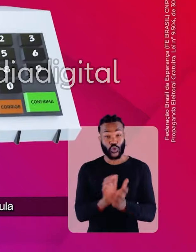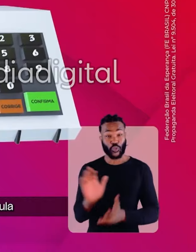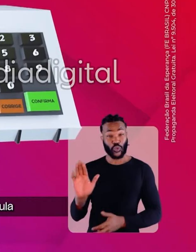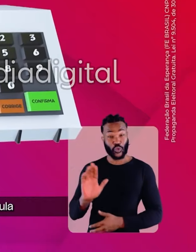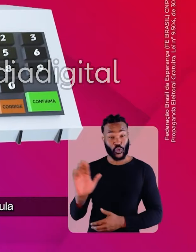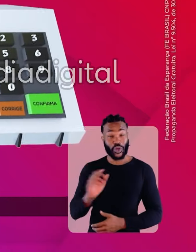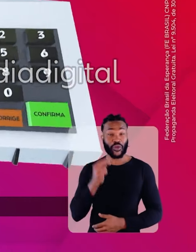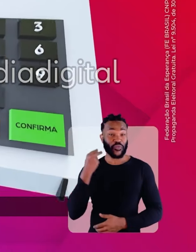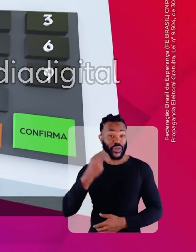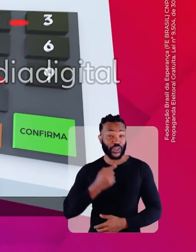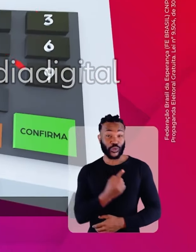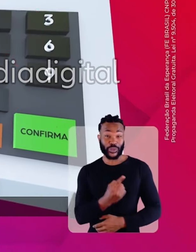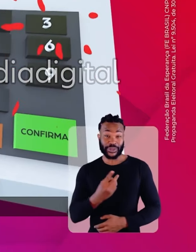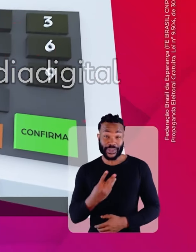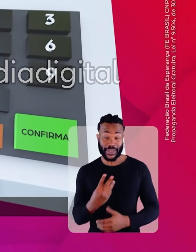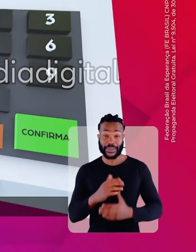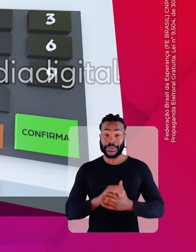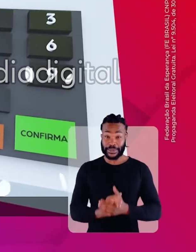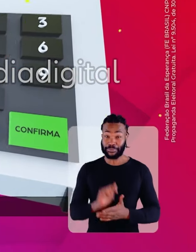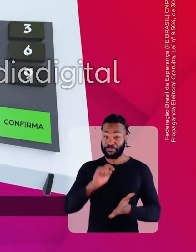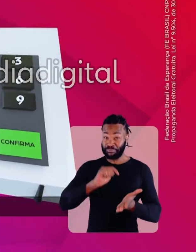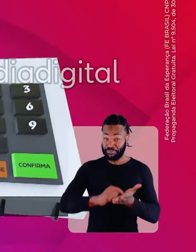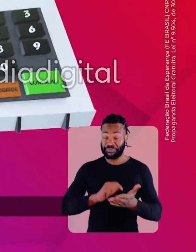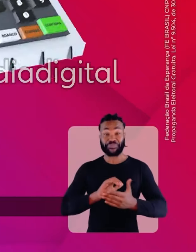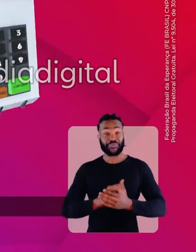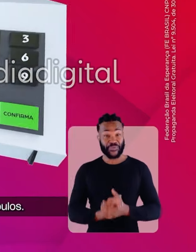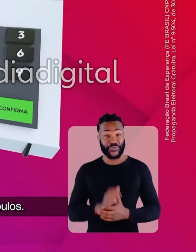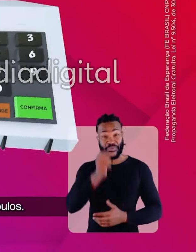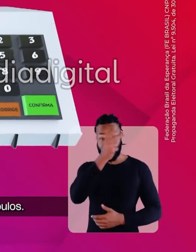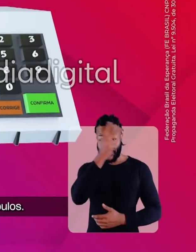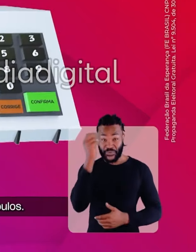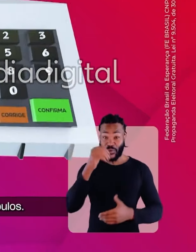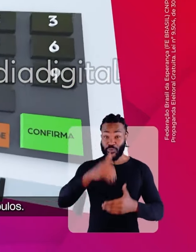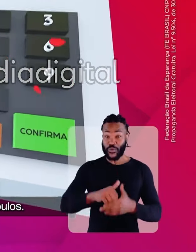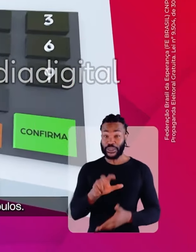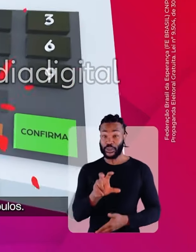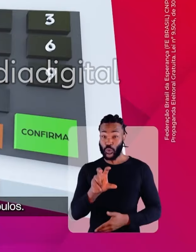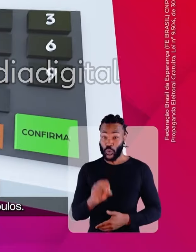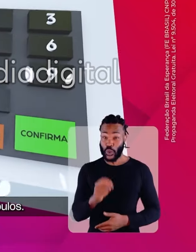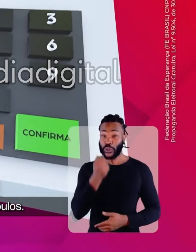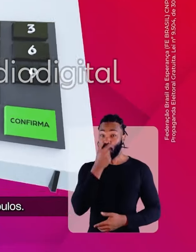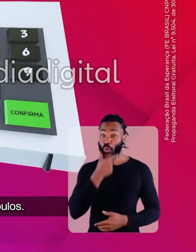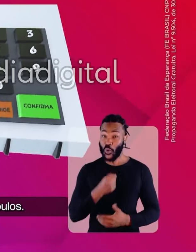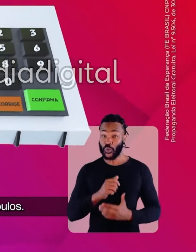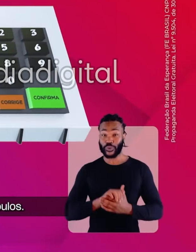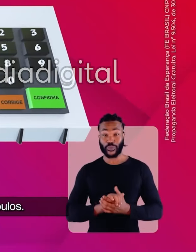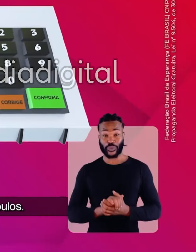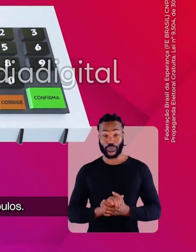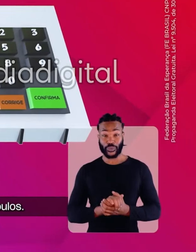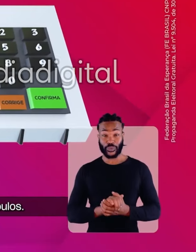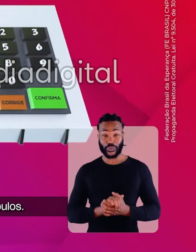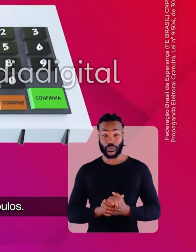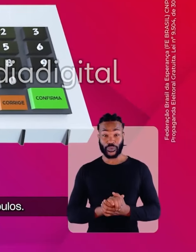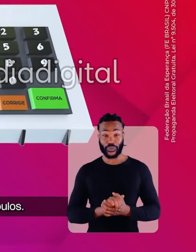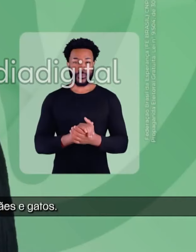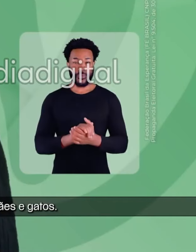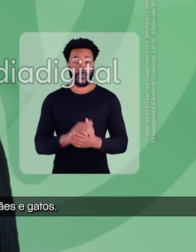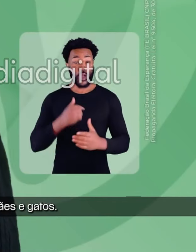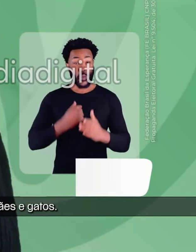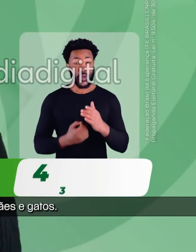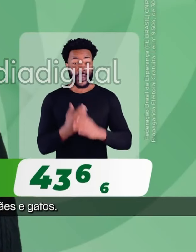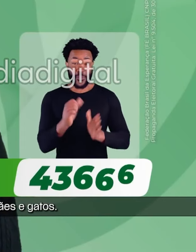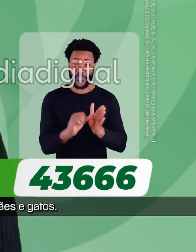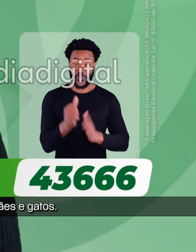vote no time do Lula. Pra vereador, vote 13 e confirme. Pra prefeito, vote 50 e confirme. Vote Boulos.